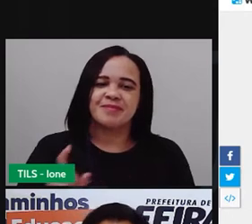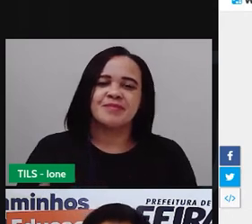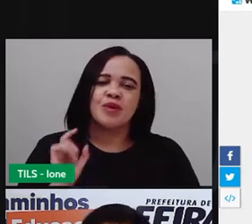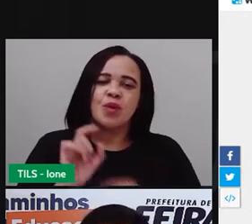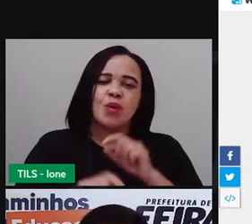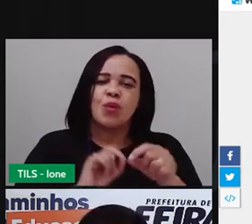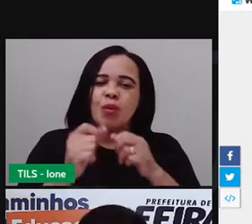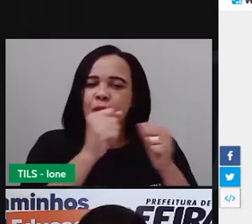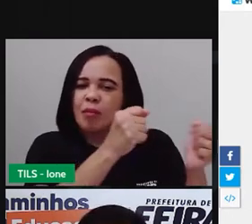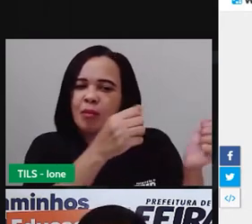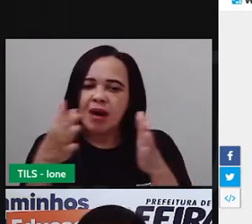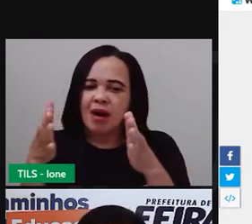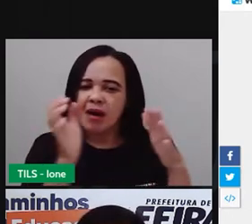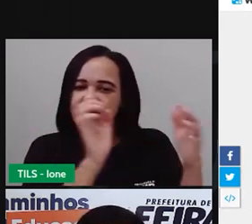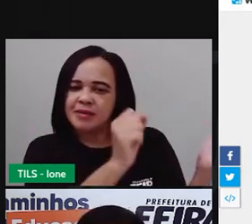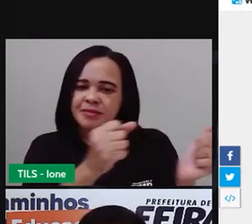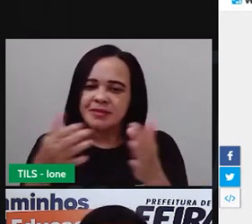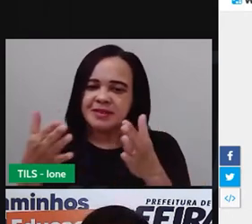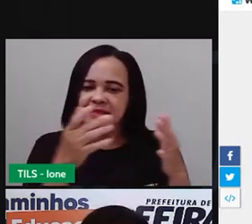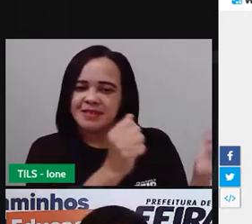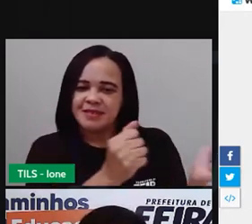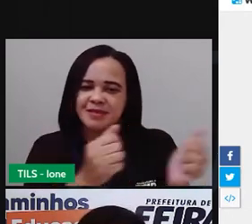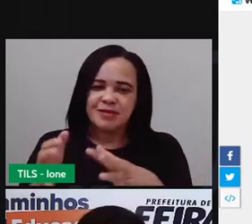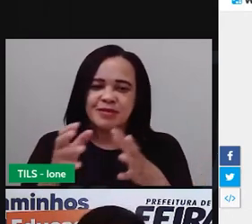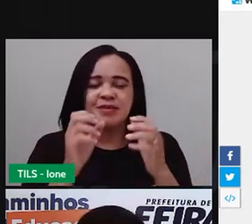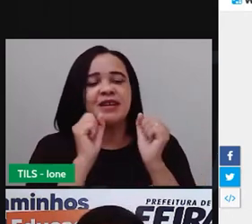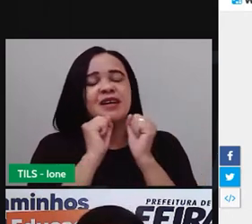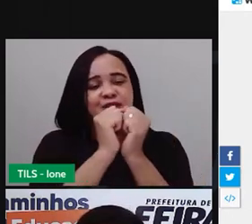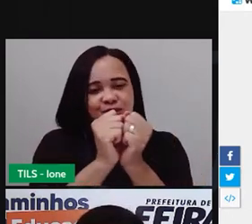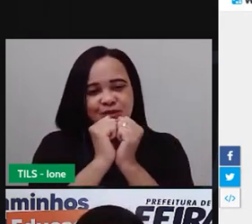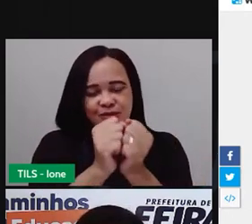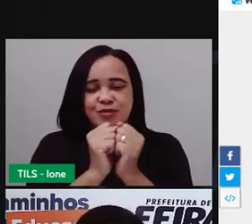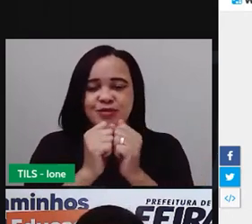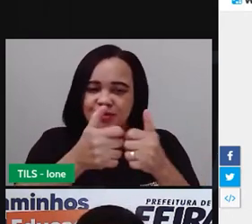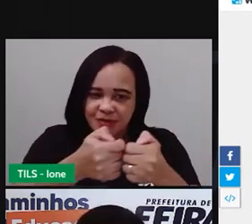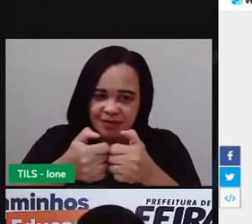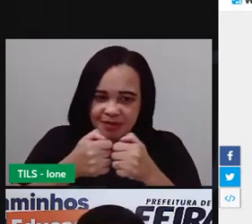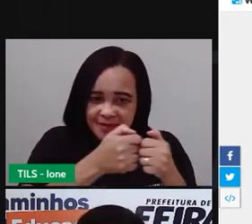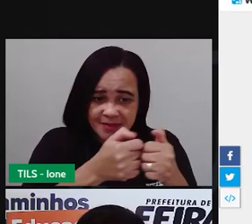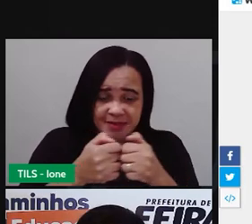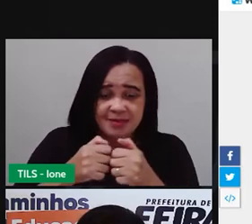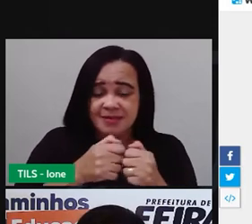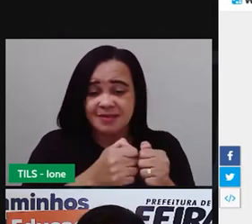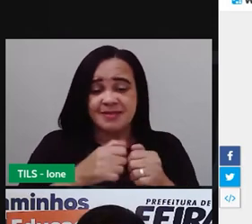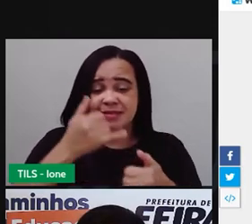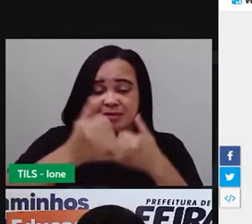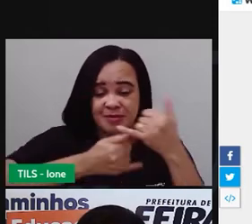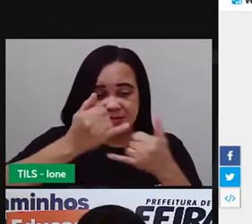acompanhar esse jogo conseguir participar brincar tá bom